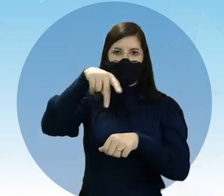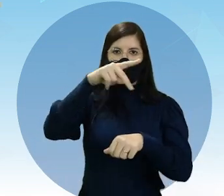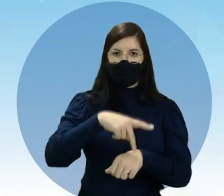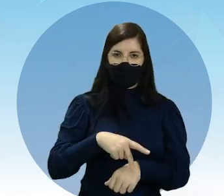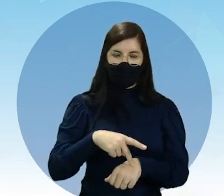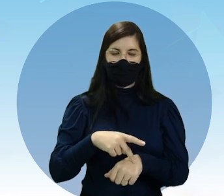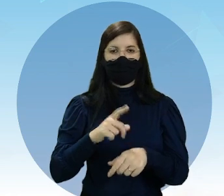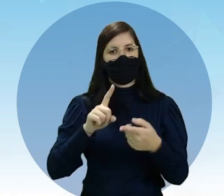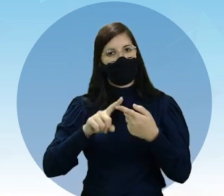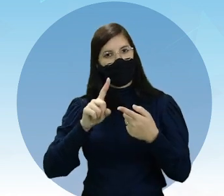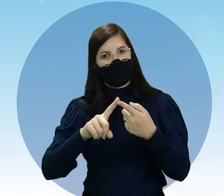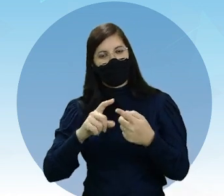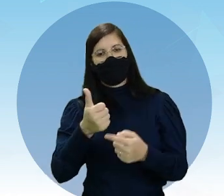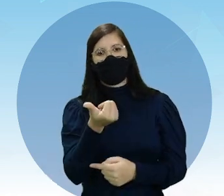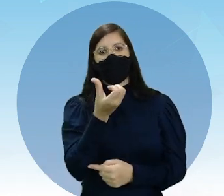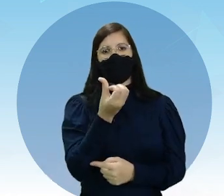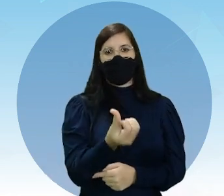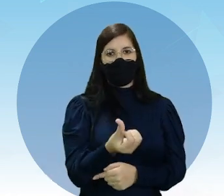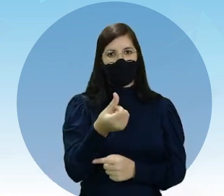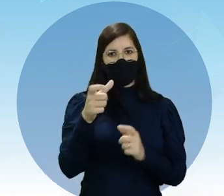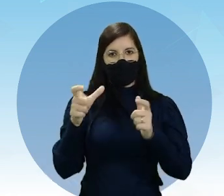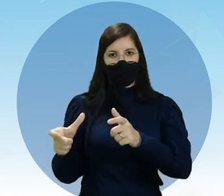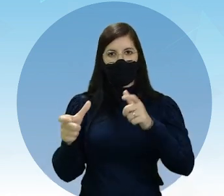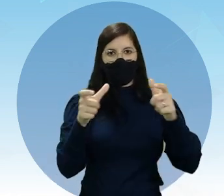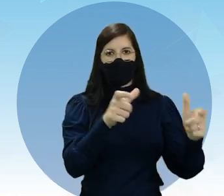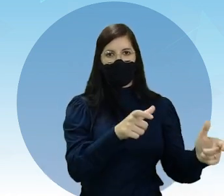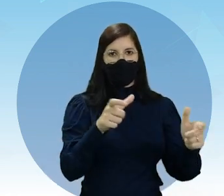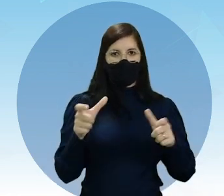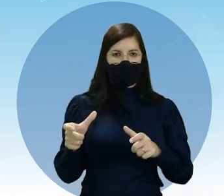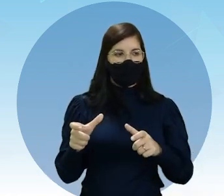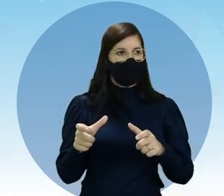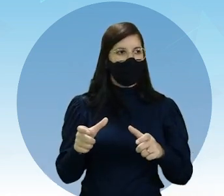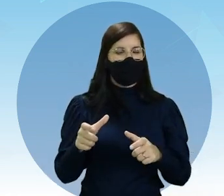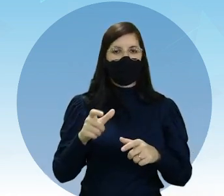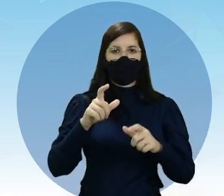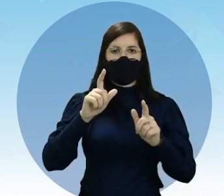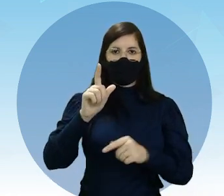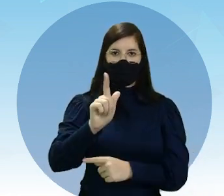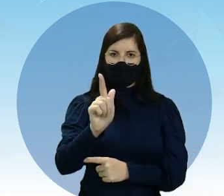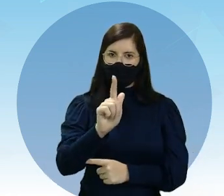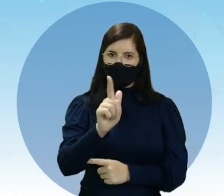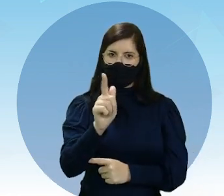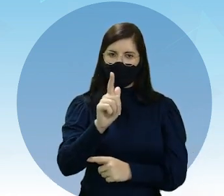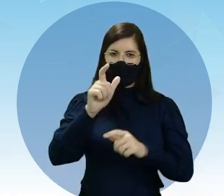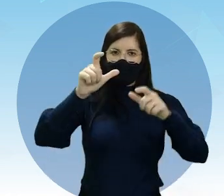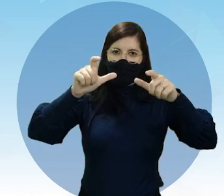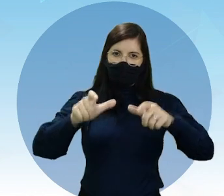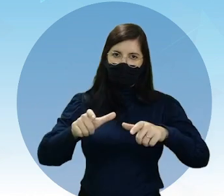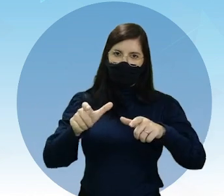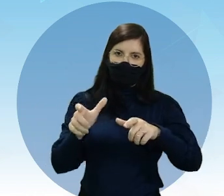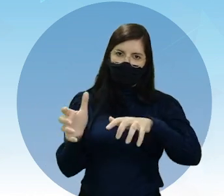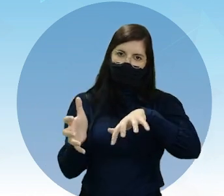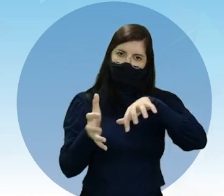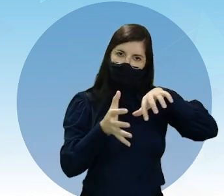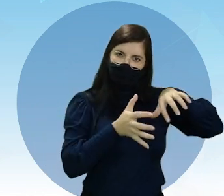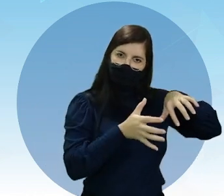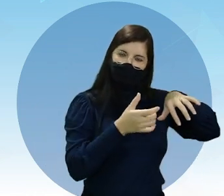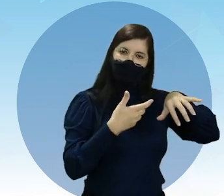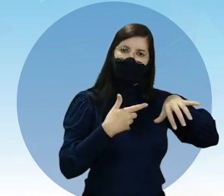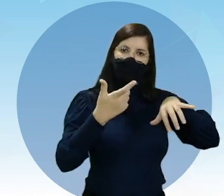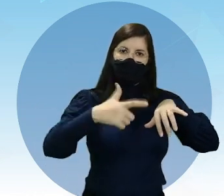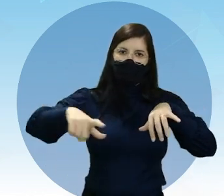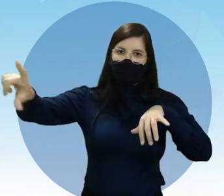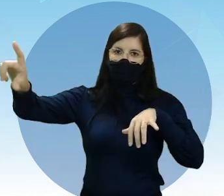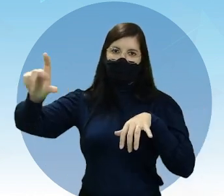e 16 territórios. Sua posição geográfica isola-o completamente do